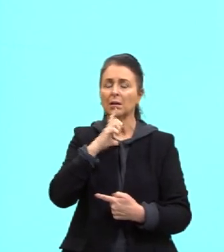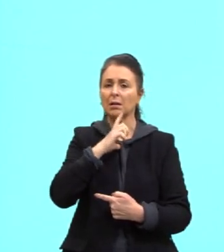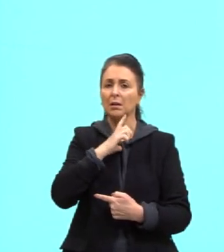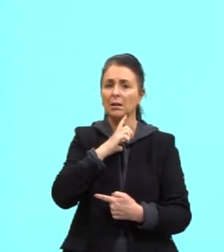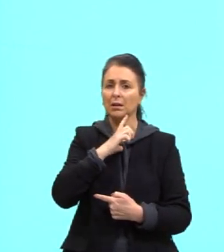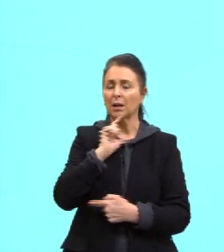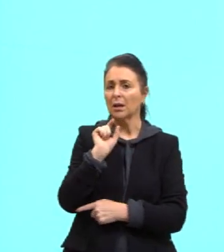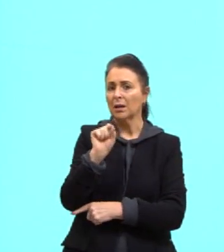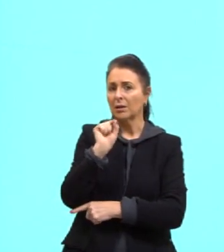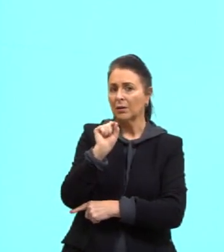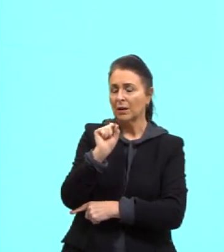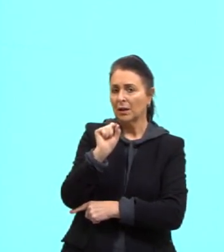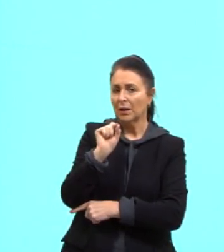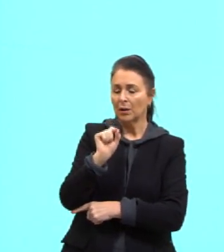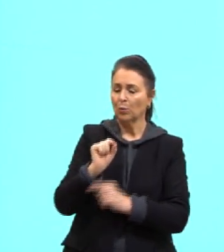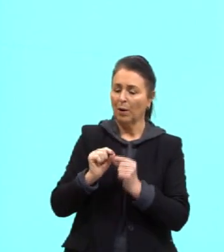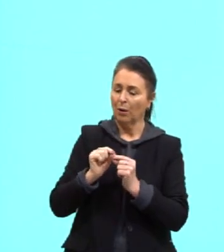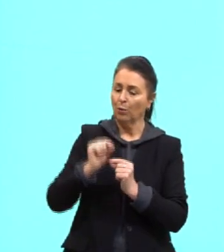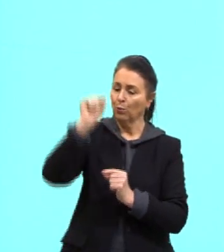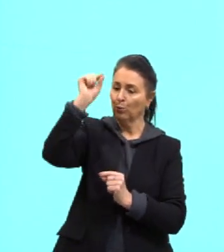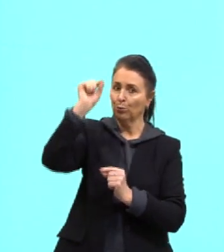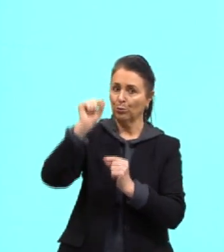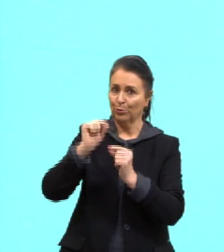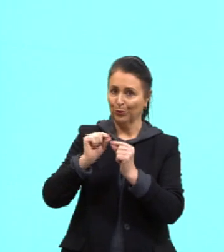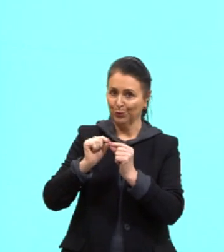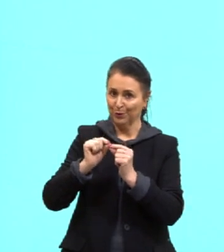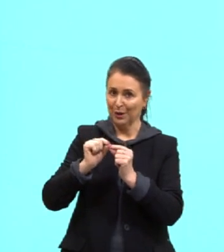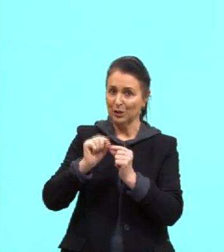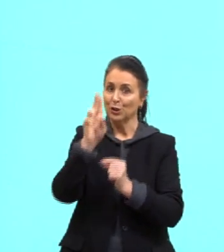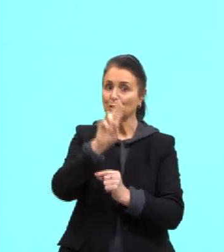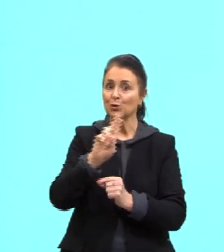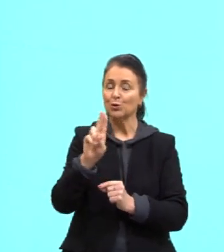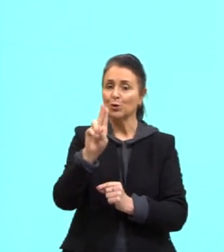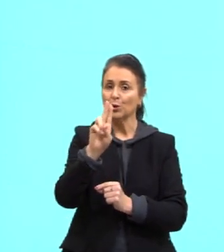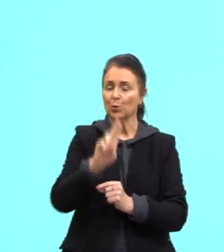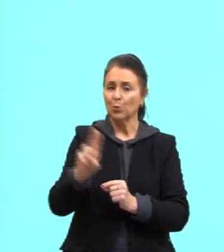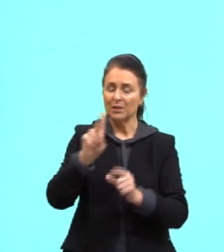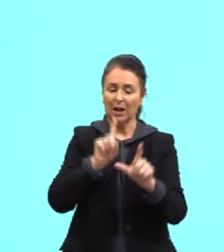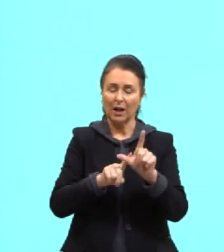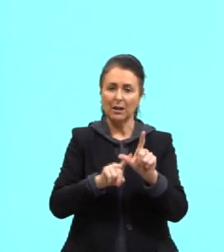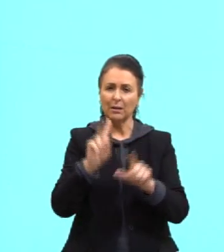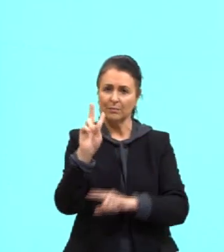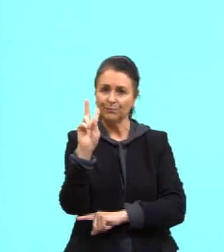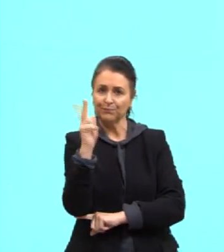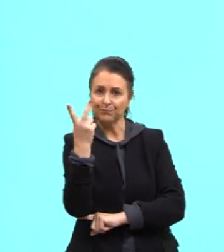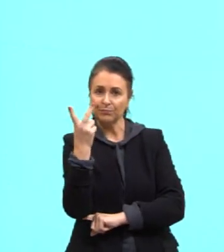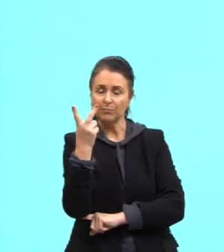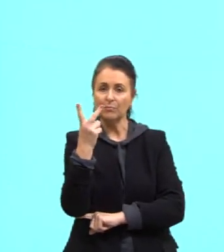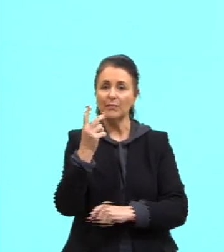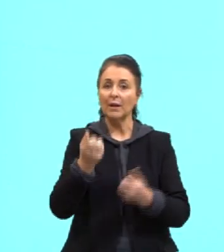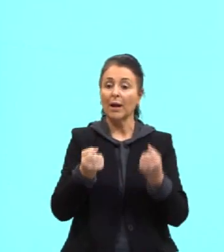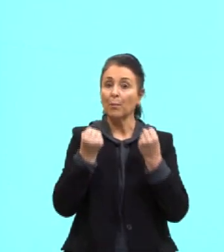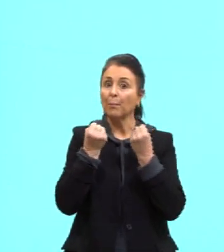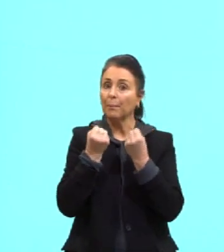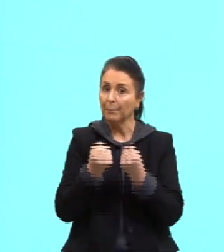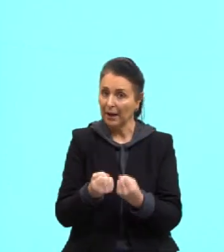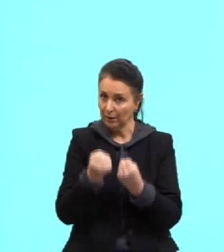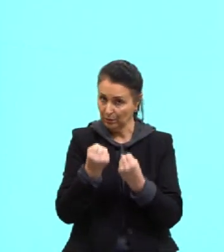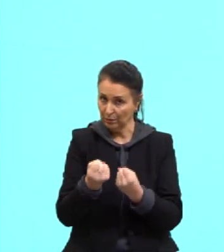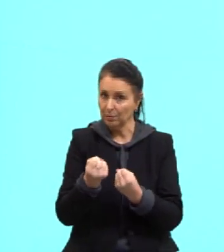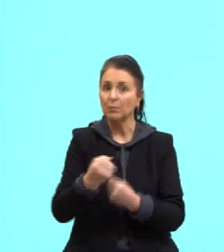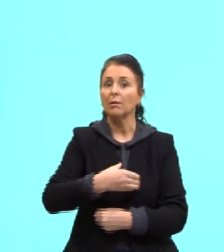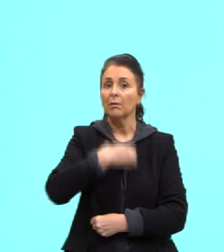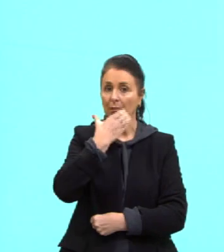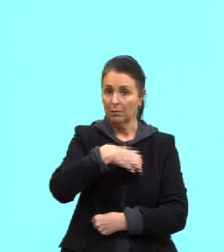altura aqui, que a gente usa o H. Tem a força peso dessa maçã, porque ela tem uma